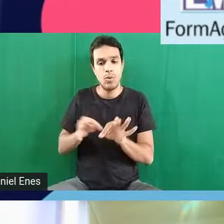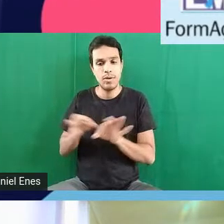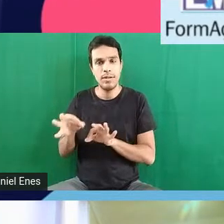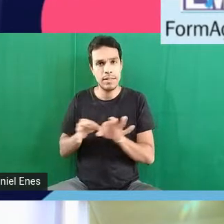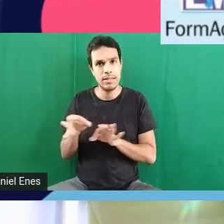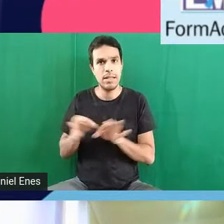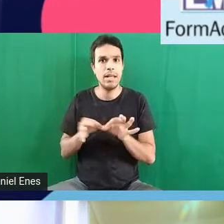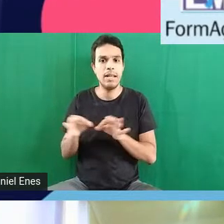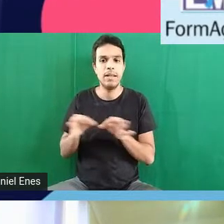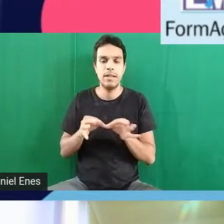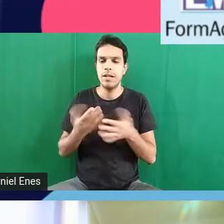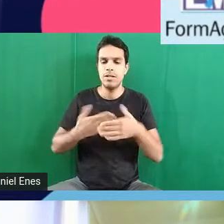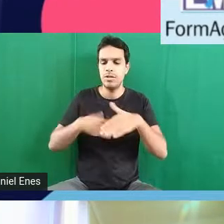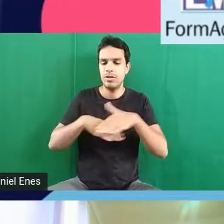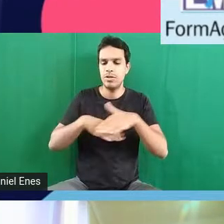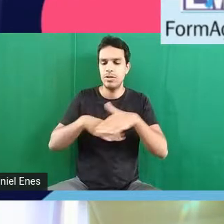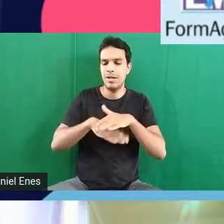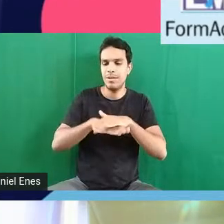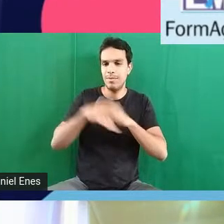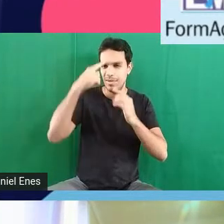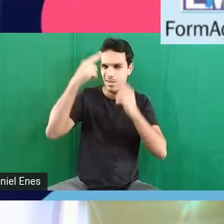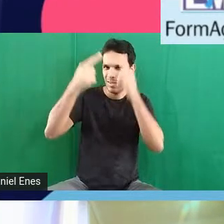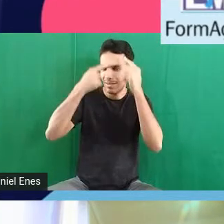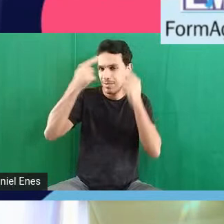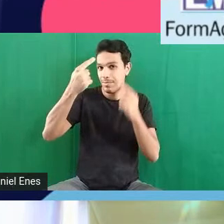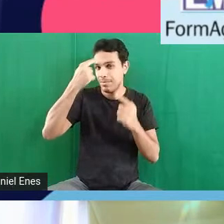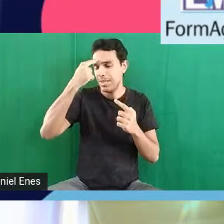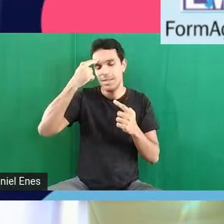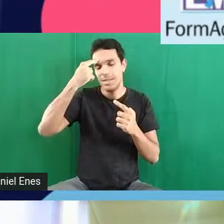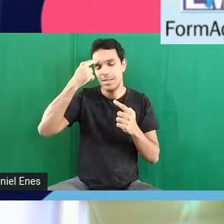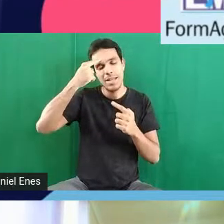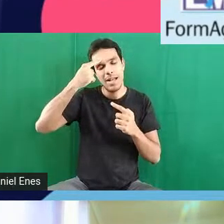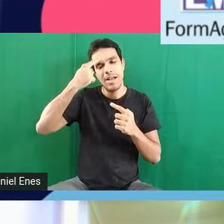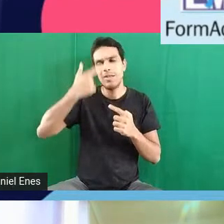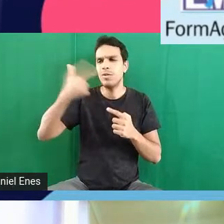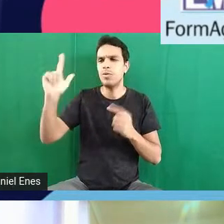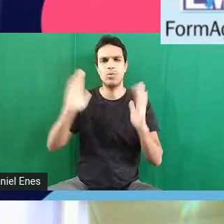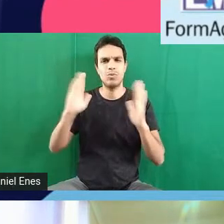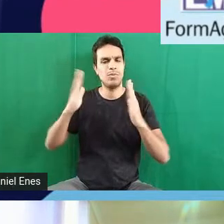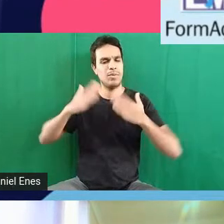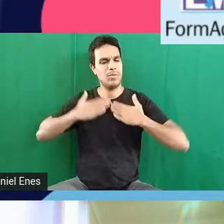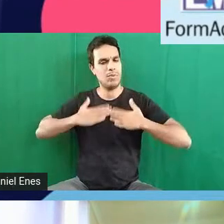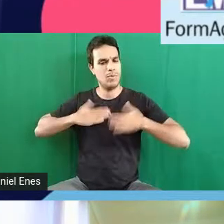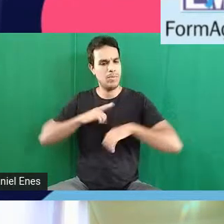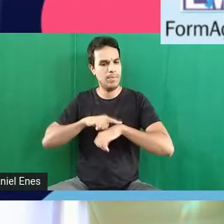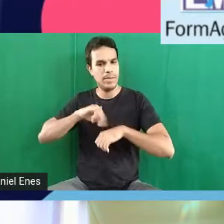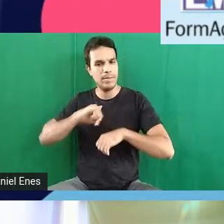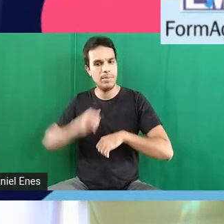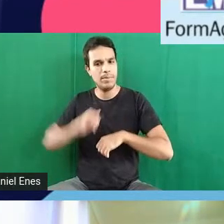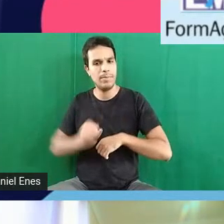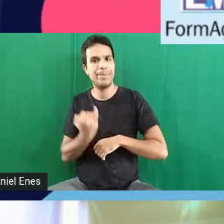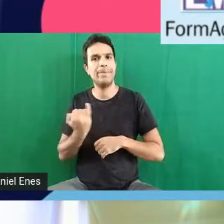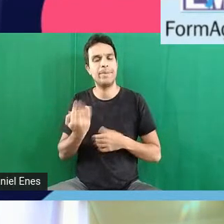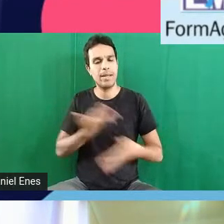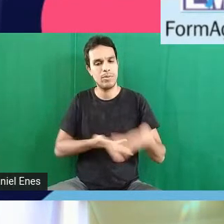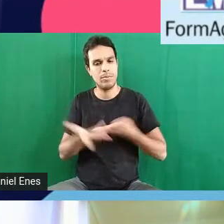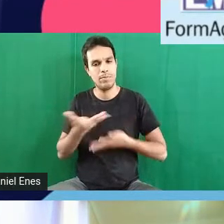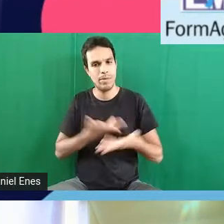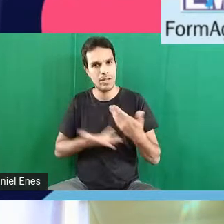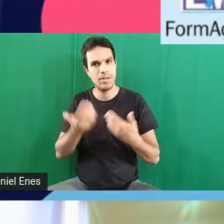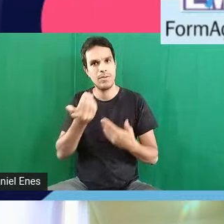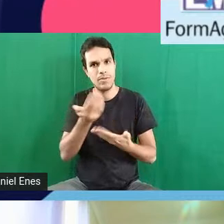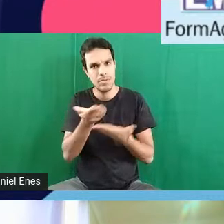um repositório de ideias para a gente pensar nisso com mais calma em outro momento e de repente compartilhar com vocês também mais adiante no curso